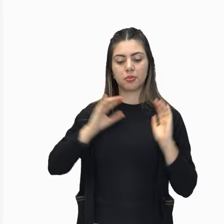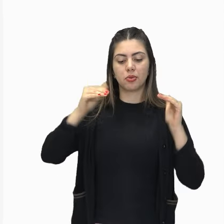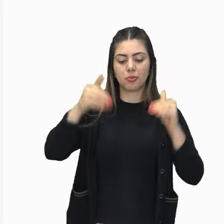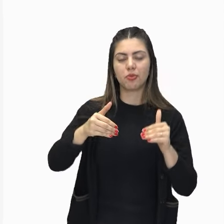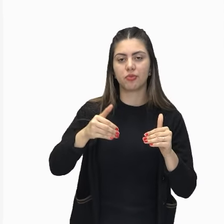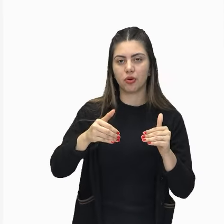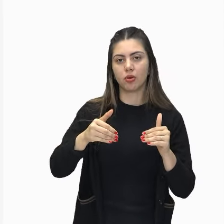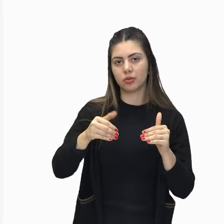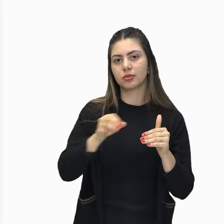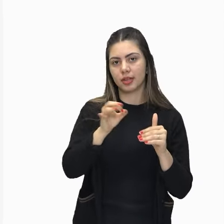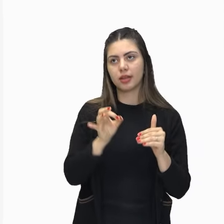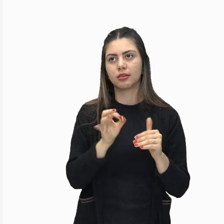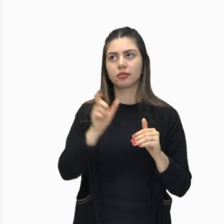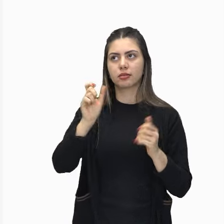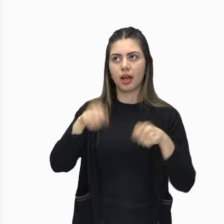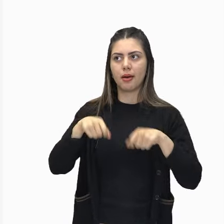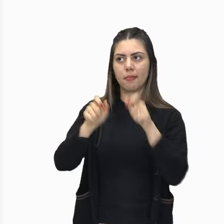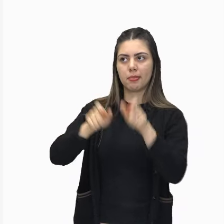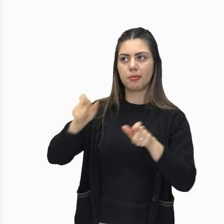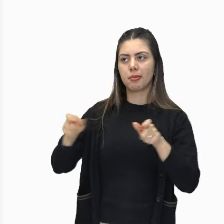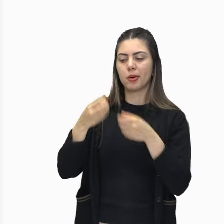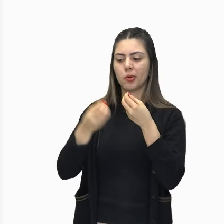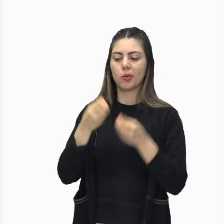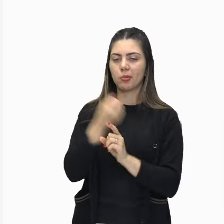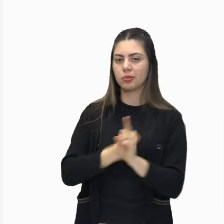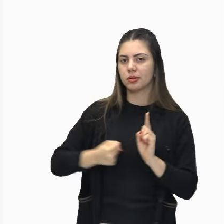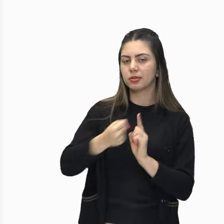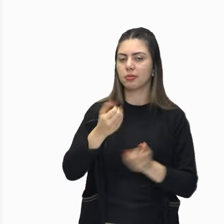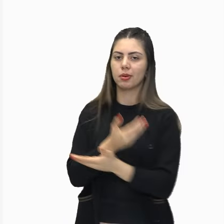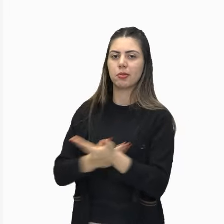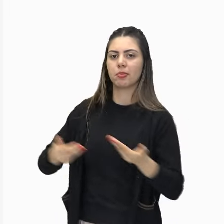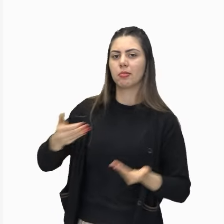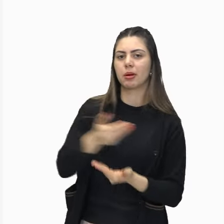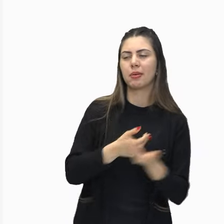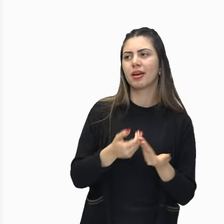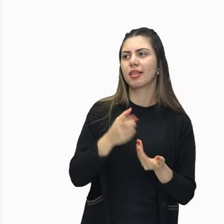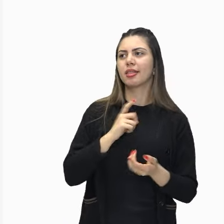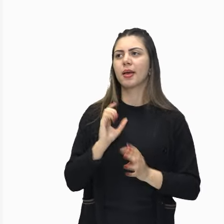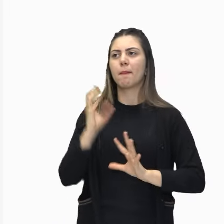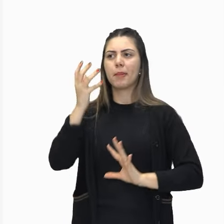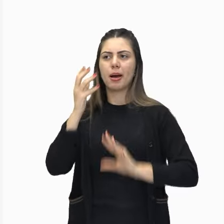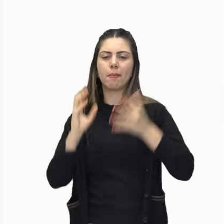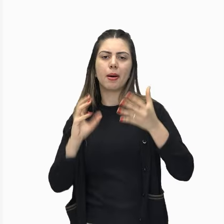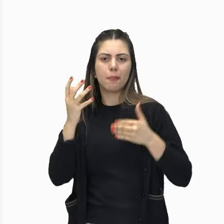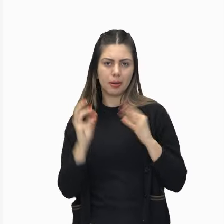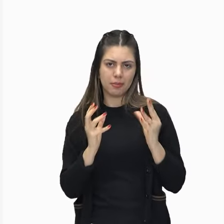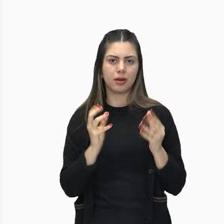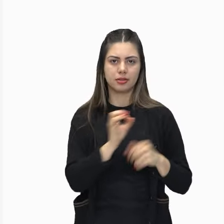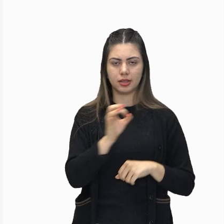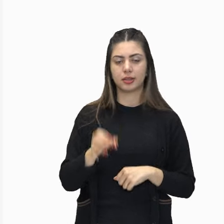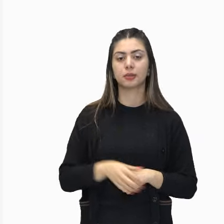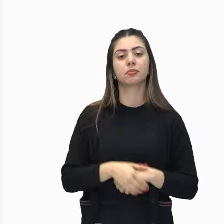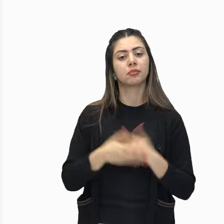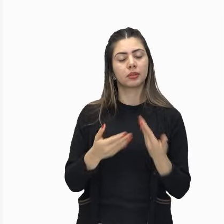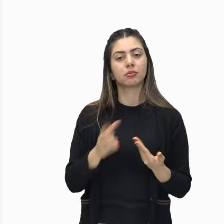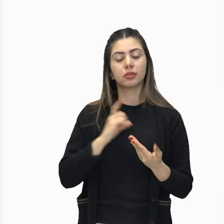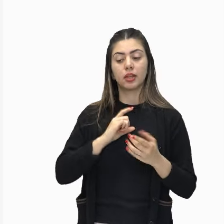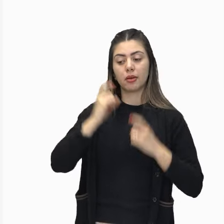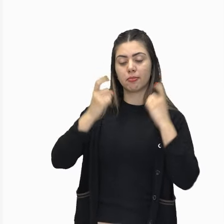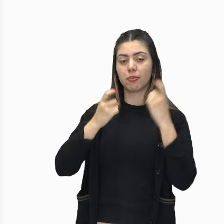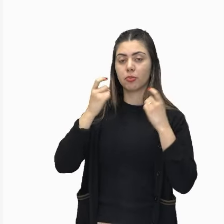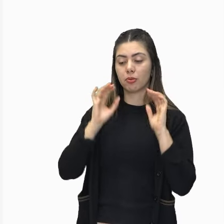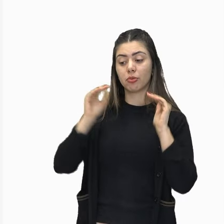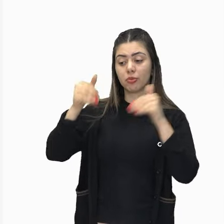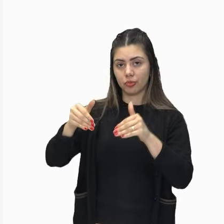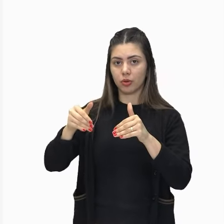com as outras pessoas, com o convívio em sociedade, com injustiças, certo? Vão estar preocupadas com esse